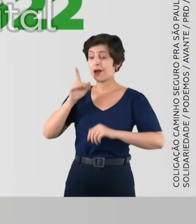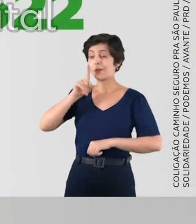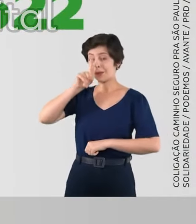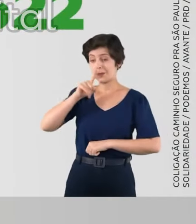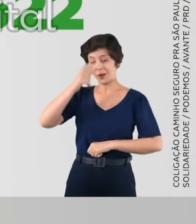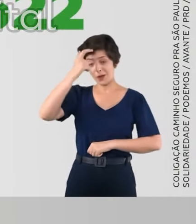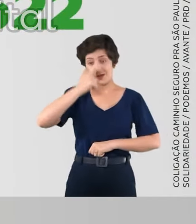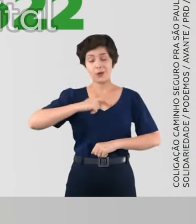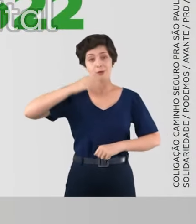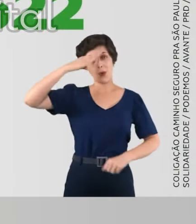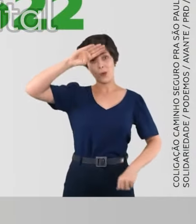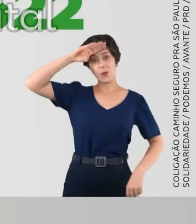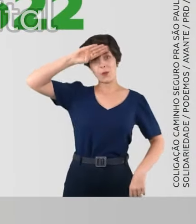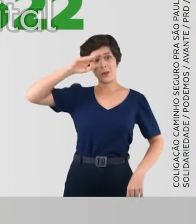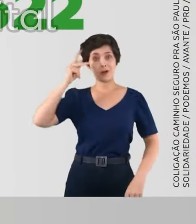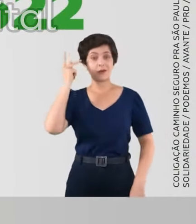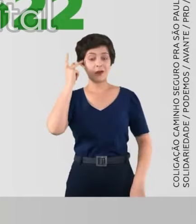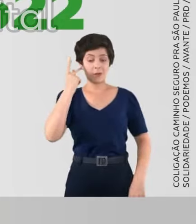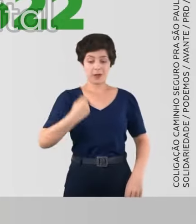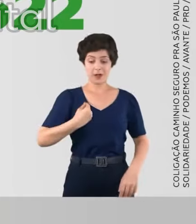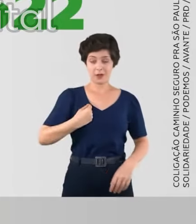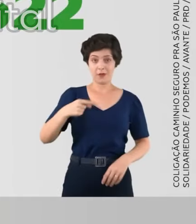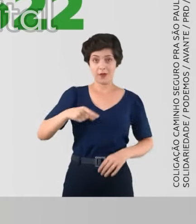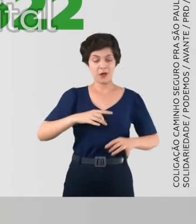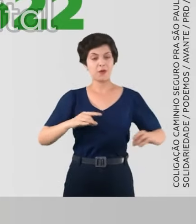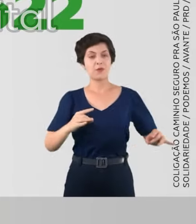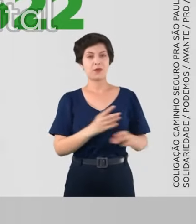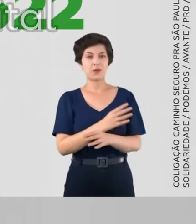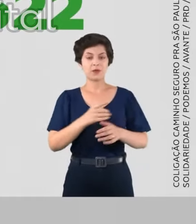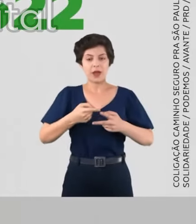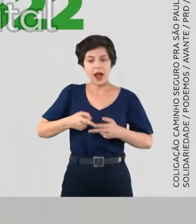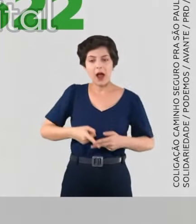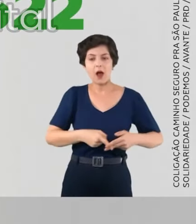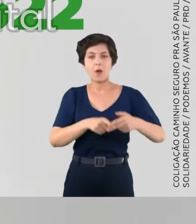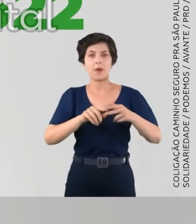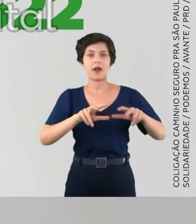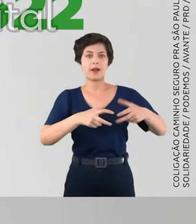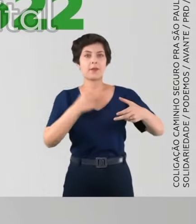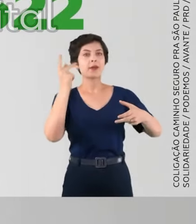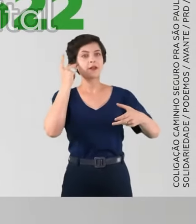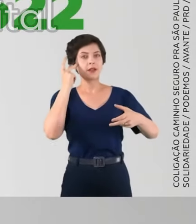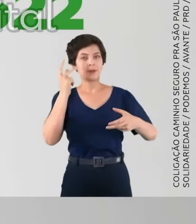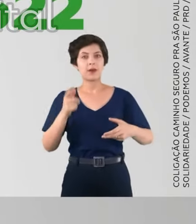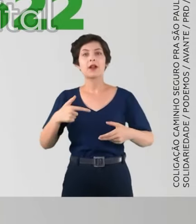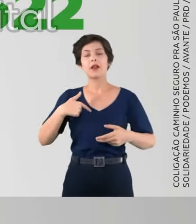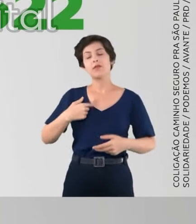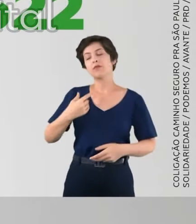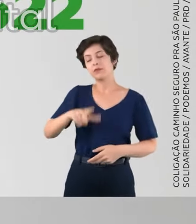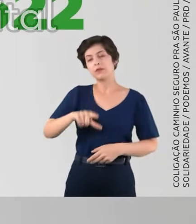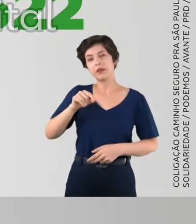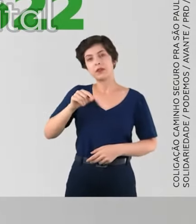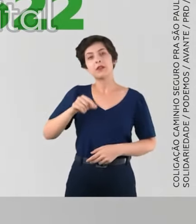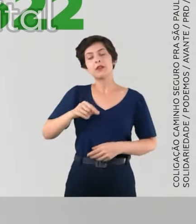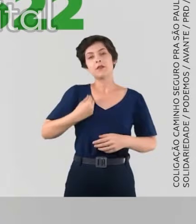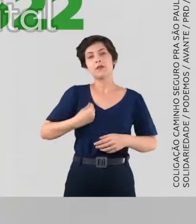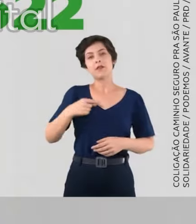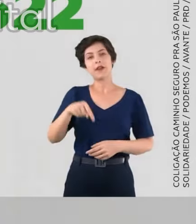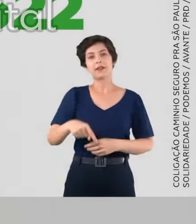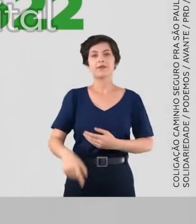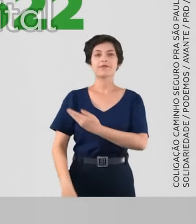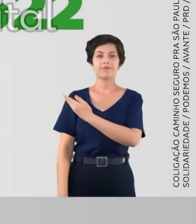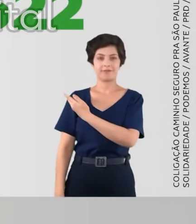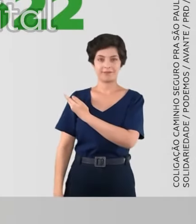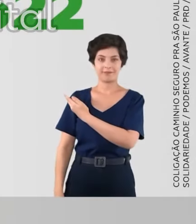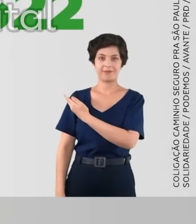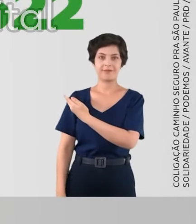regime. Sou cubana, paulistana e estou pronta para endireitar a Câmara de São Paulo, lugar onde escolhi viver. Para a vereadora,